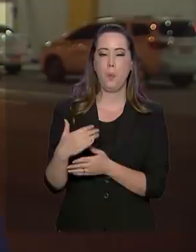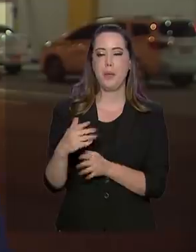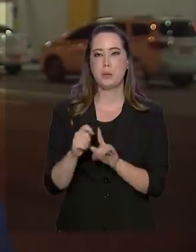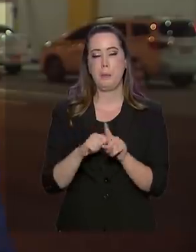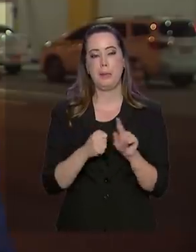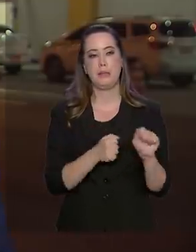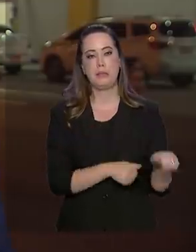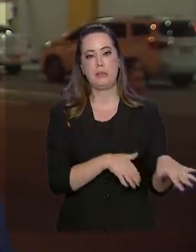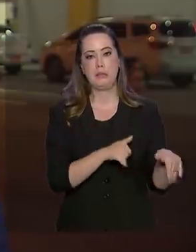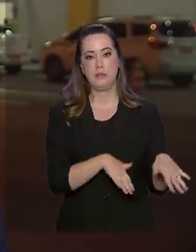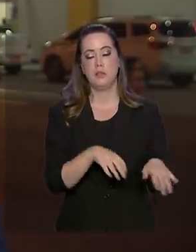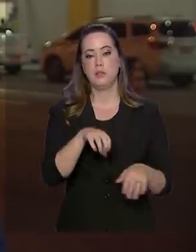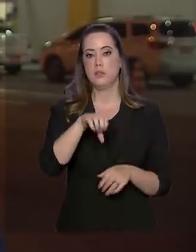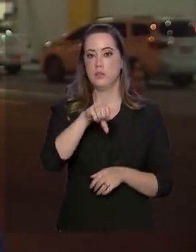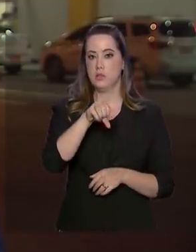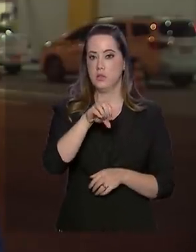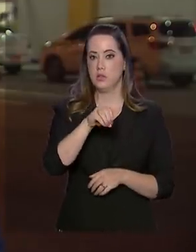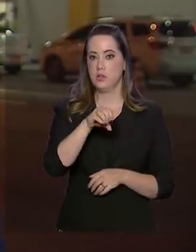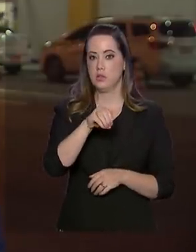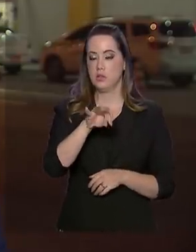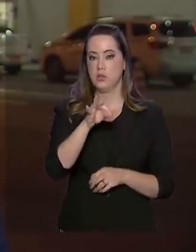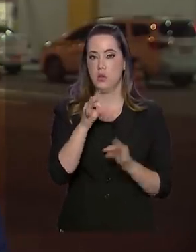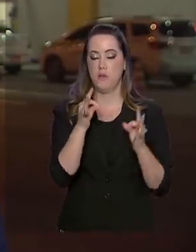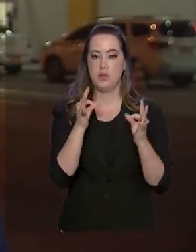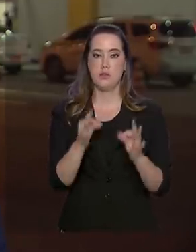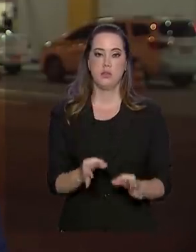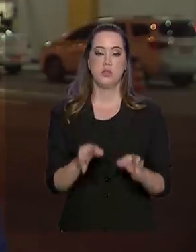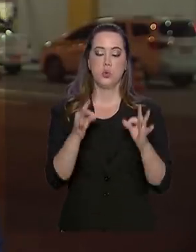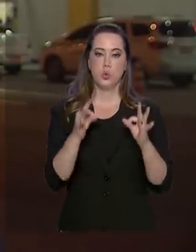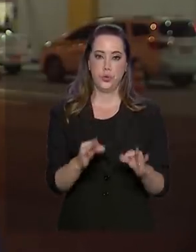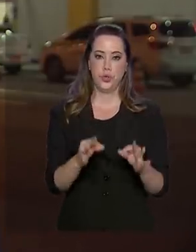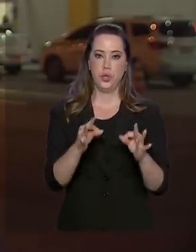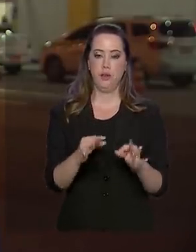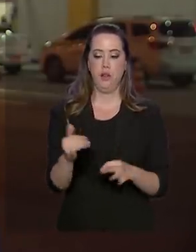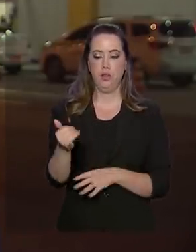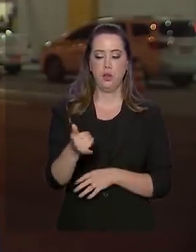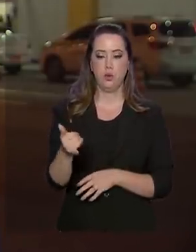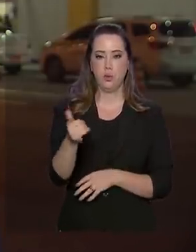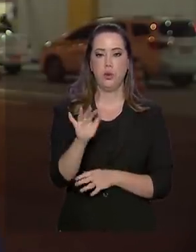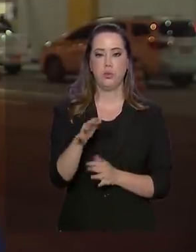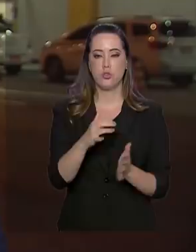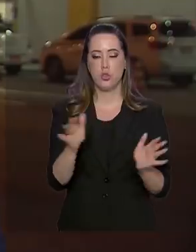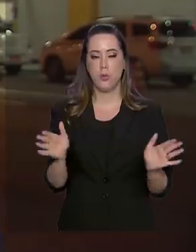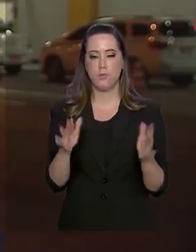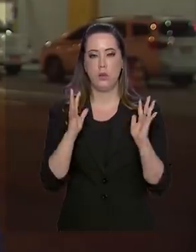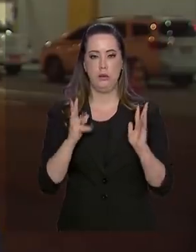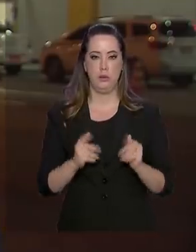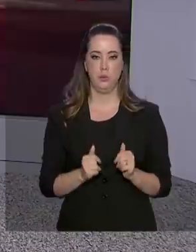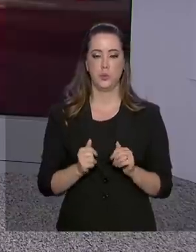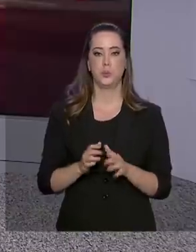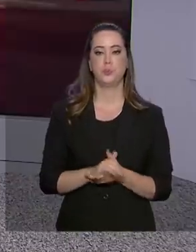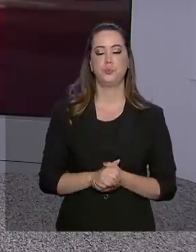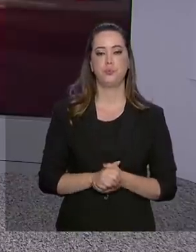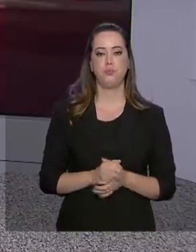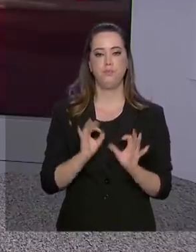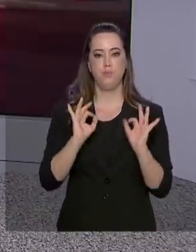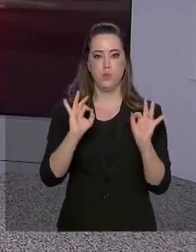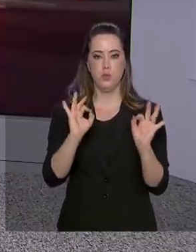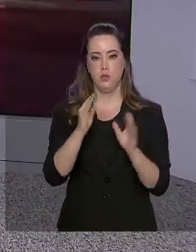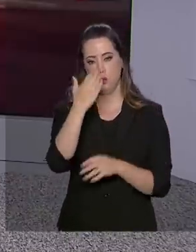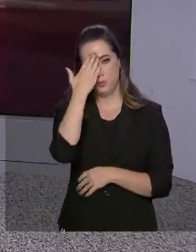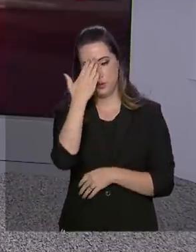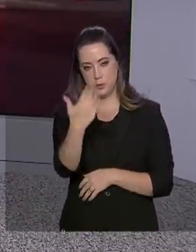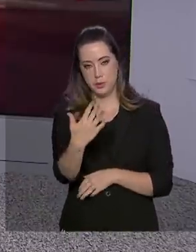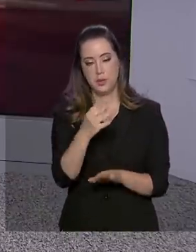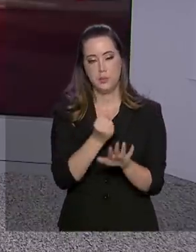setembro, 900 toneladas do resíduo já foram retiradas do litoral nordestino. Eu volto com você, Roberto. Tá ótimo, Pablo.